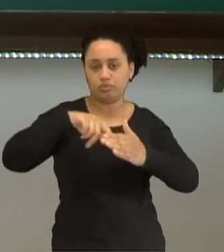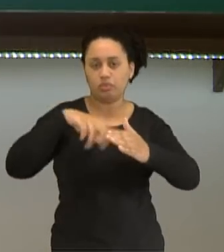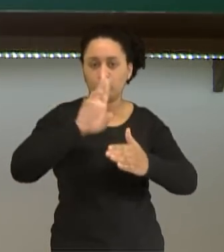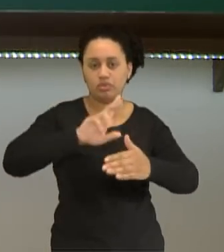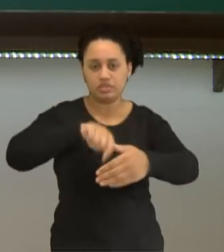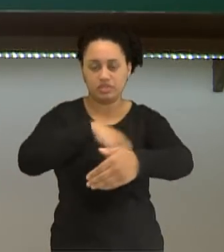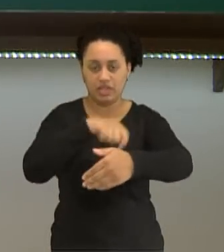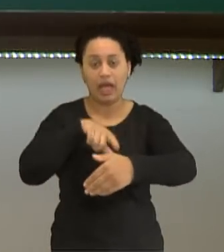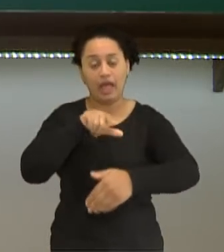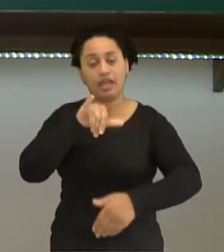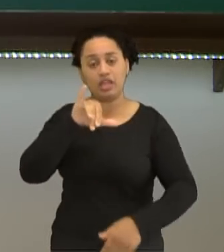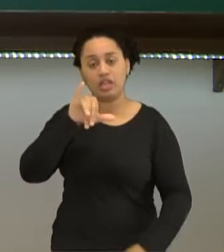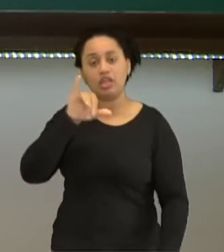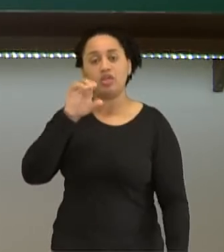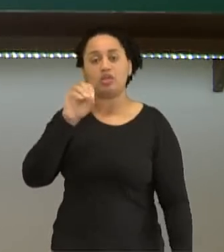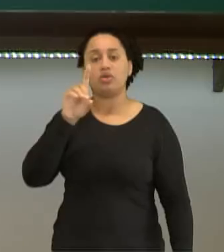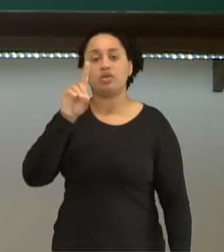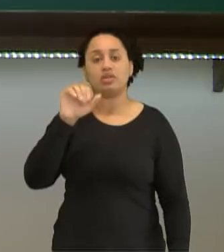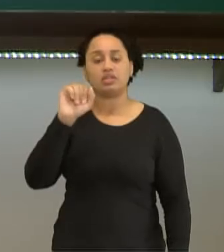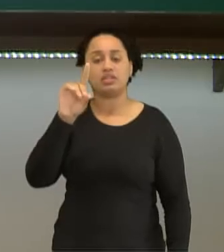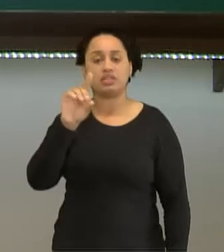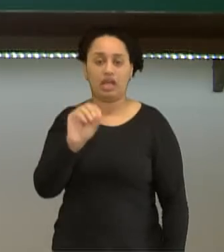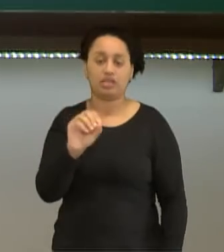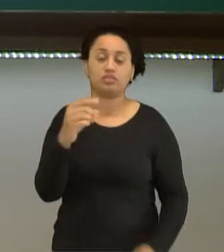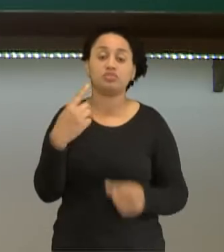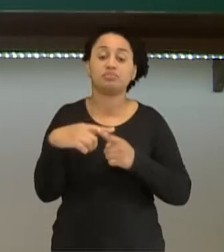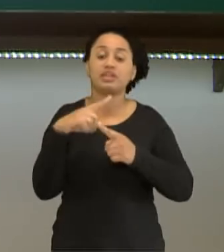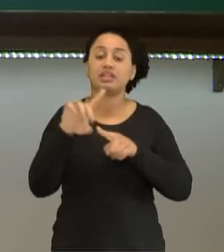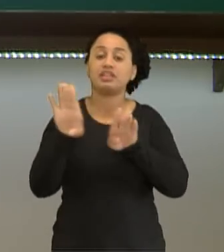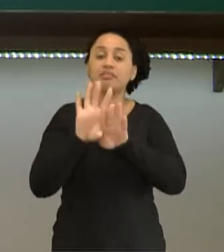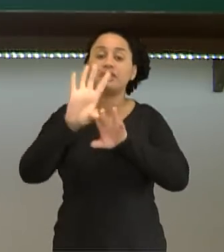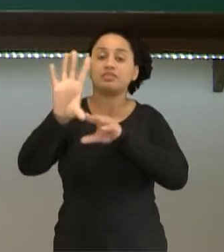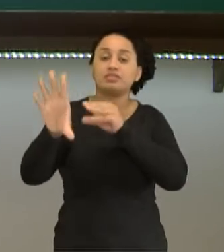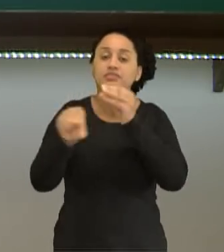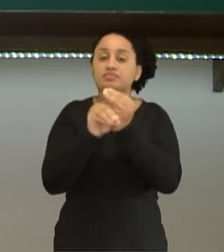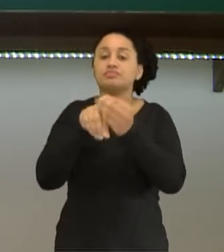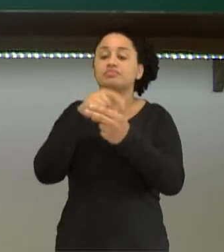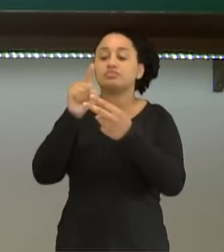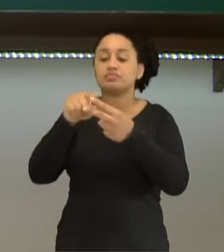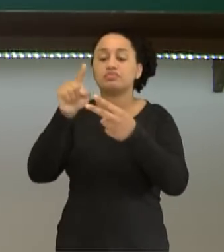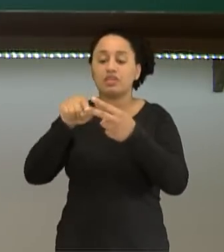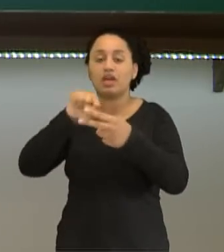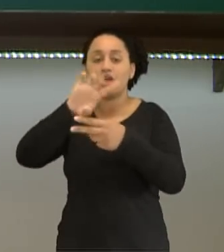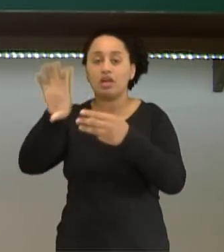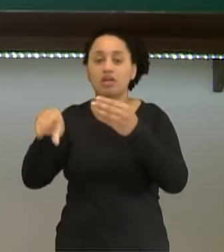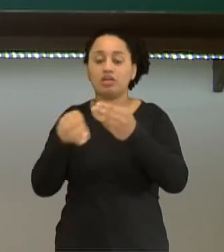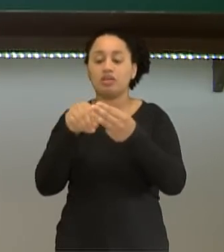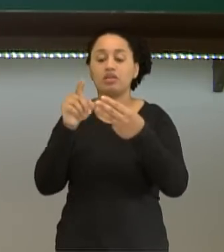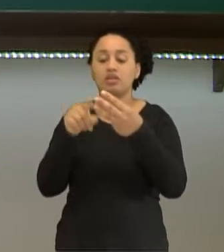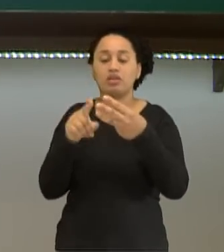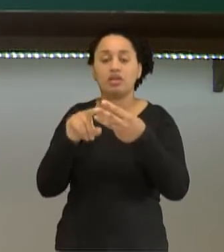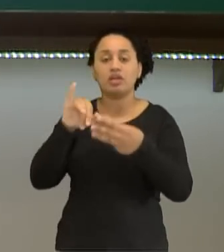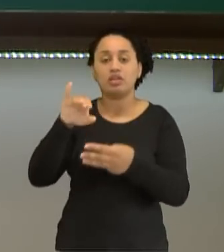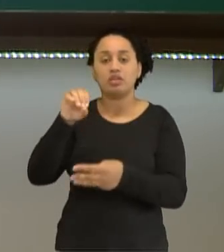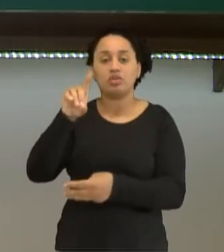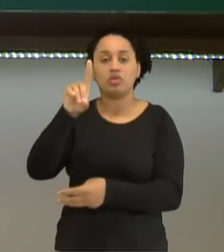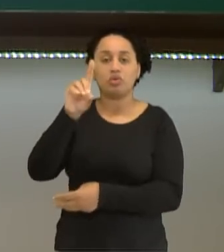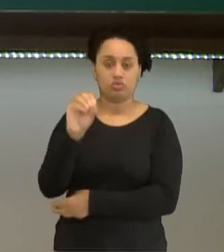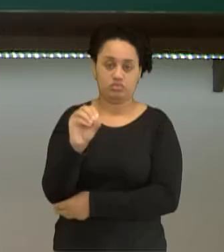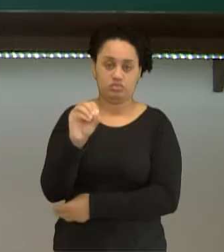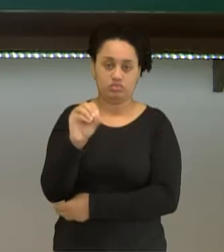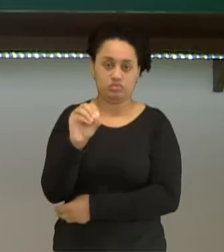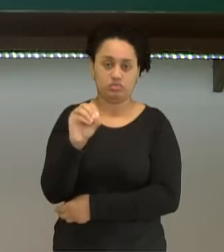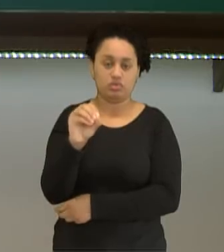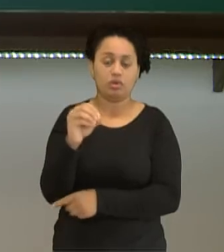iodado, ele apresenta a adição do elemento químico iodo, de átomos de